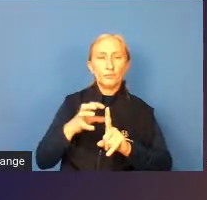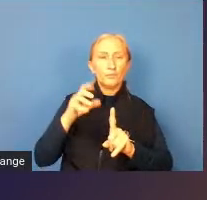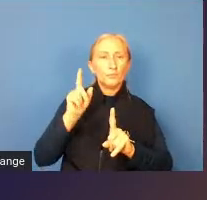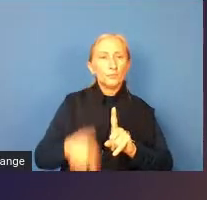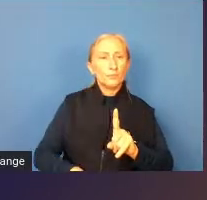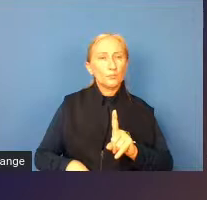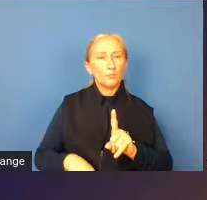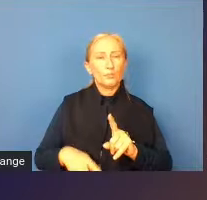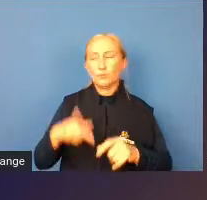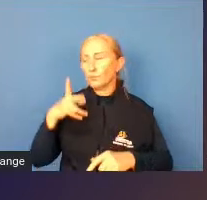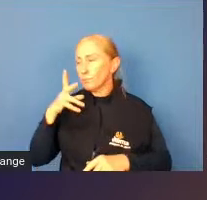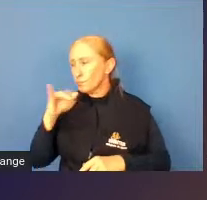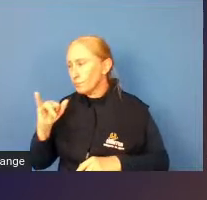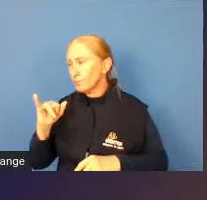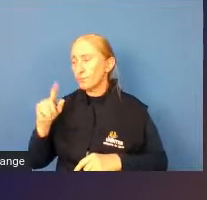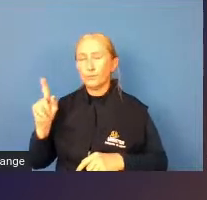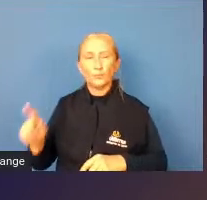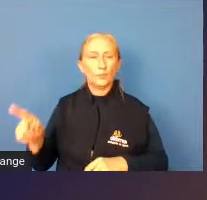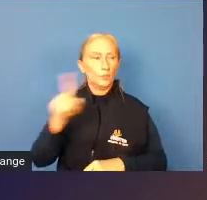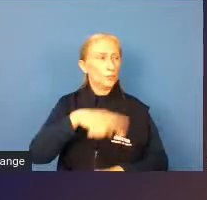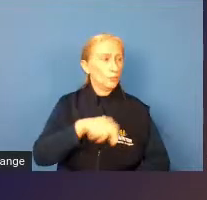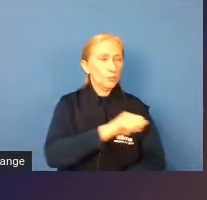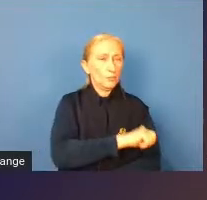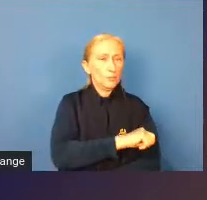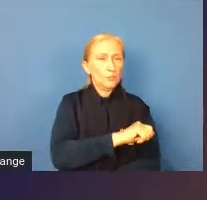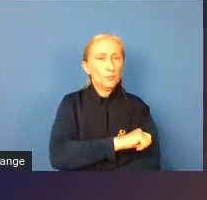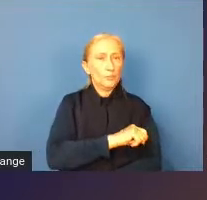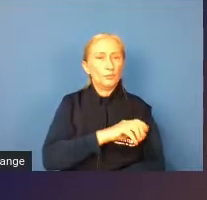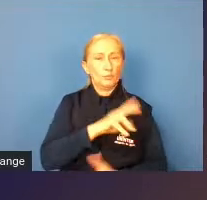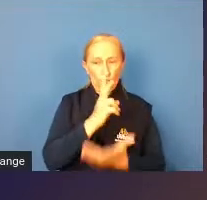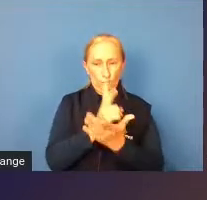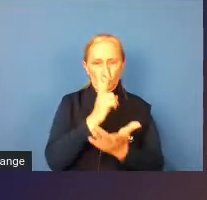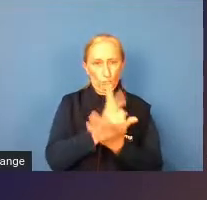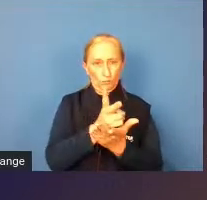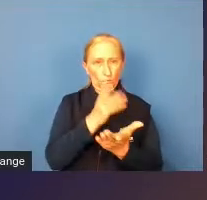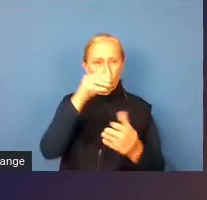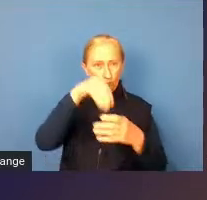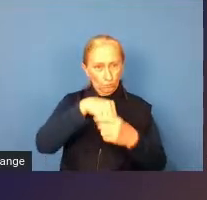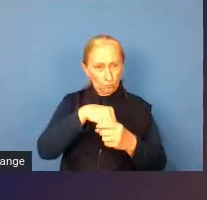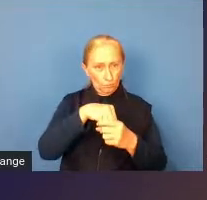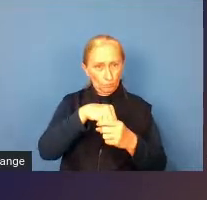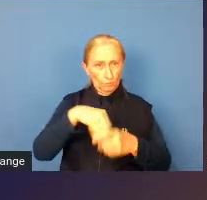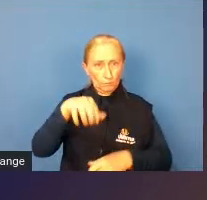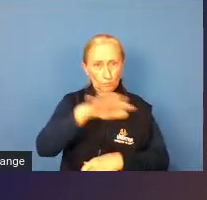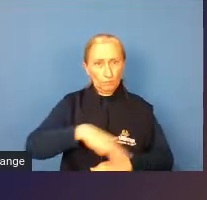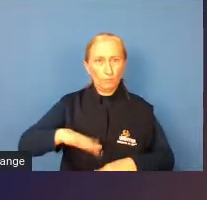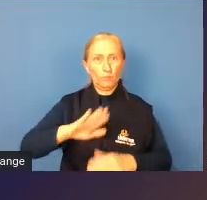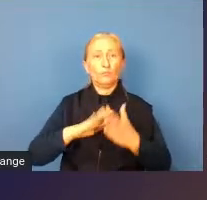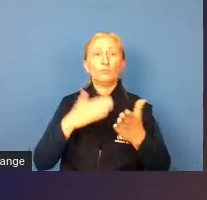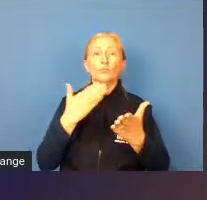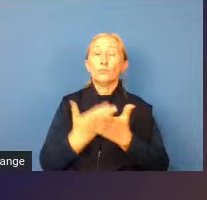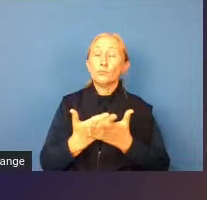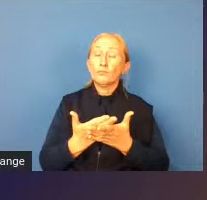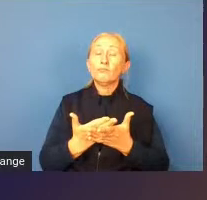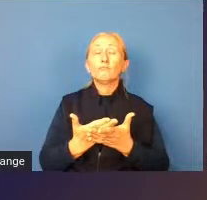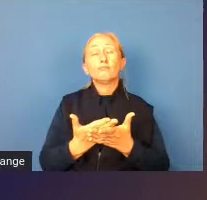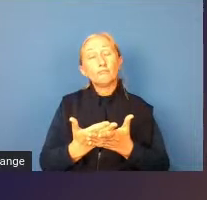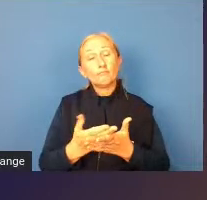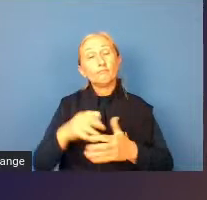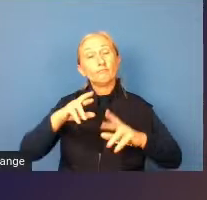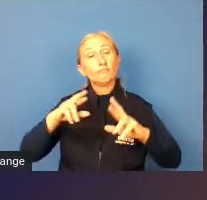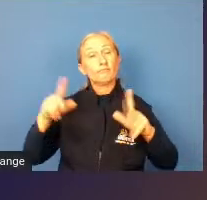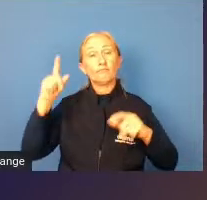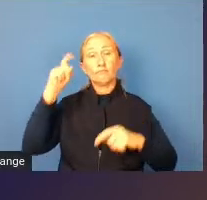dos pais para que esses alunos se mantenham dentro do ambiente escolar então há uma